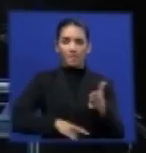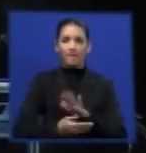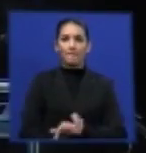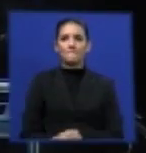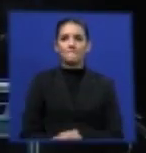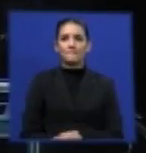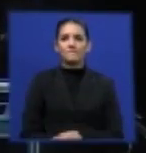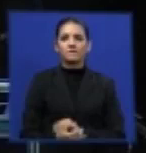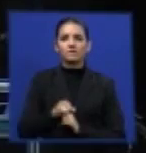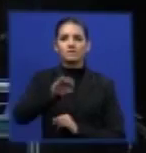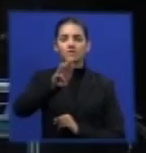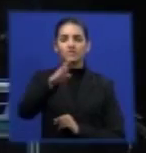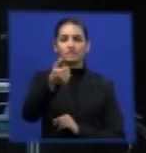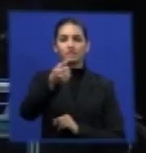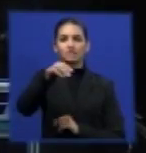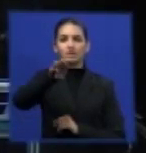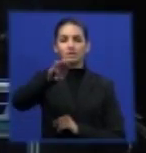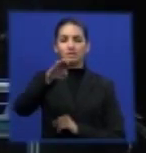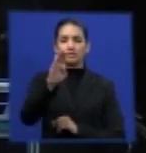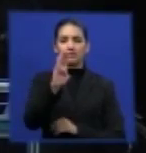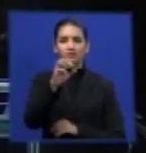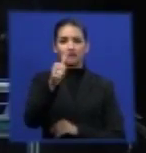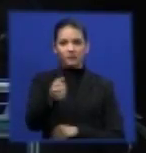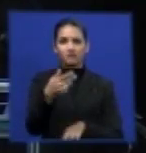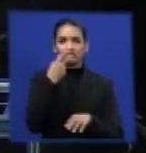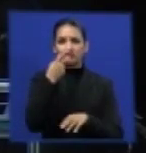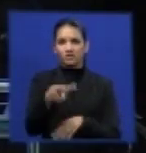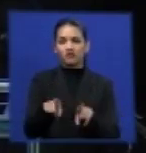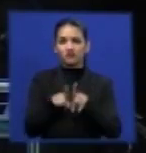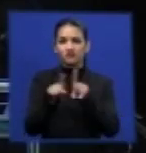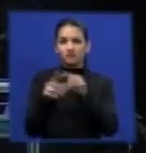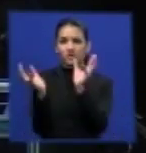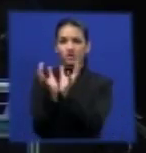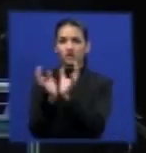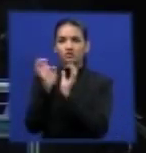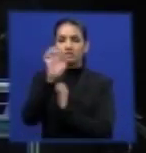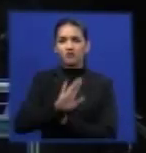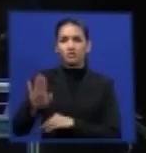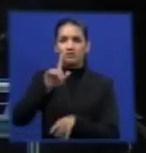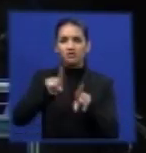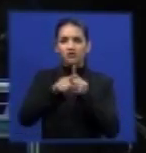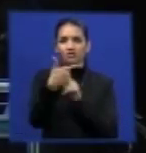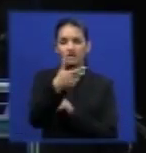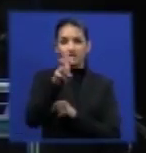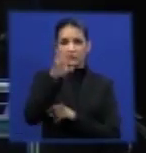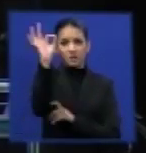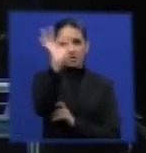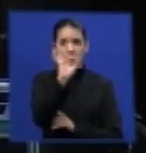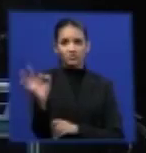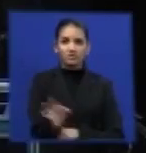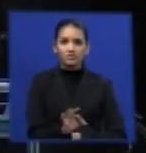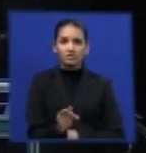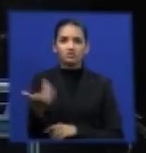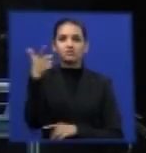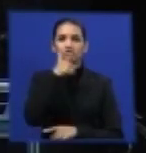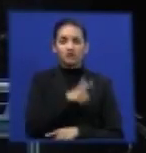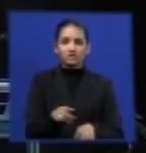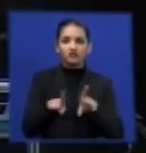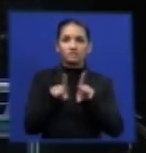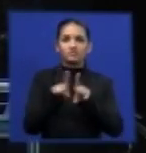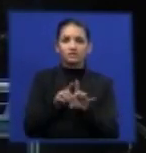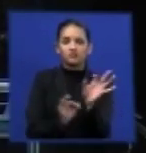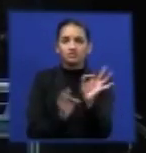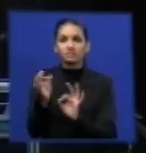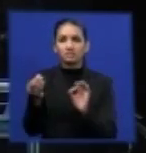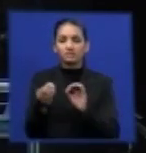afirma o IBAMA que a comunidade europeia recicla apenas 25% dos pneus inservíveis que produzem anualmente que os resíduos de pneus